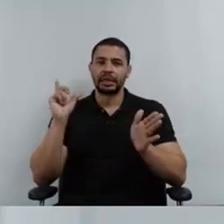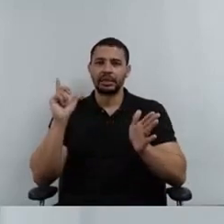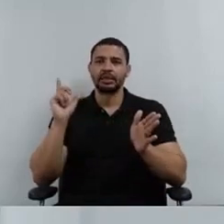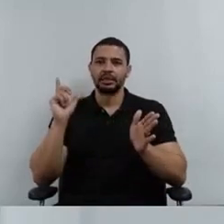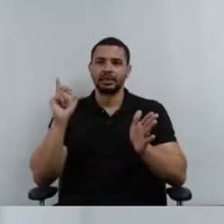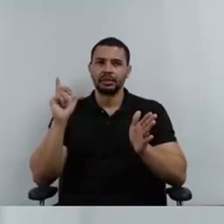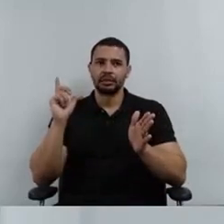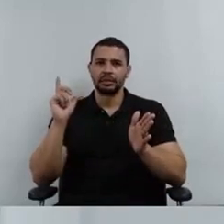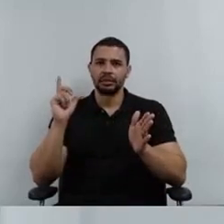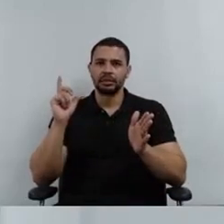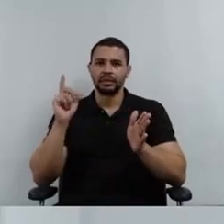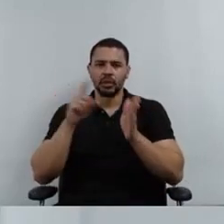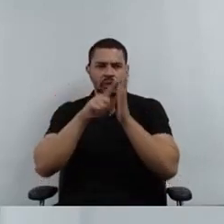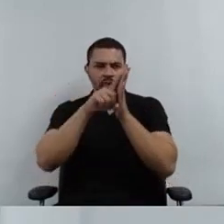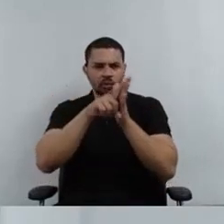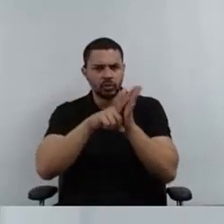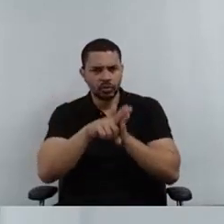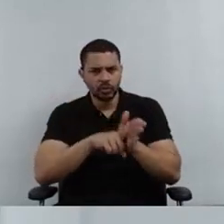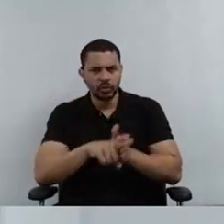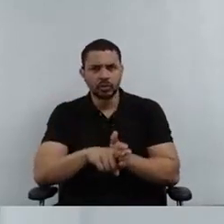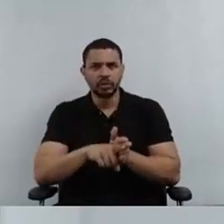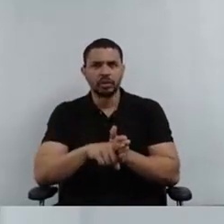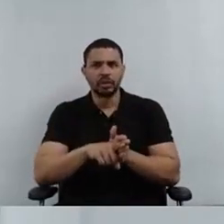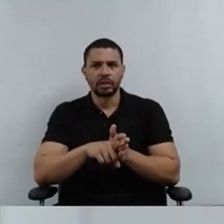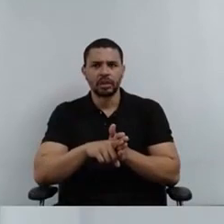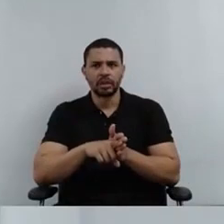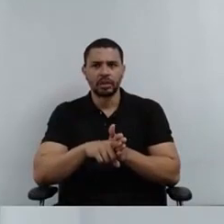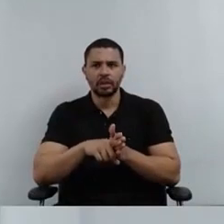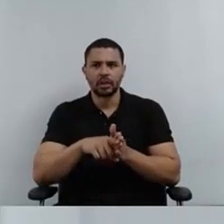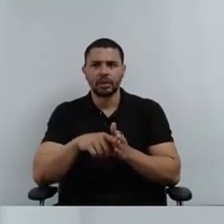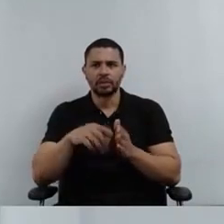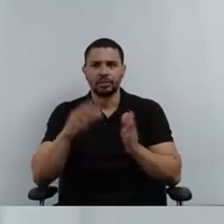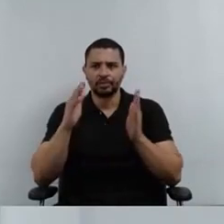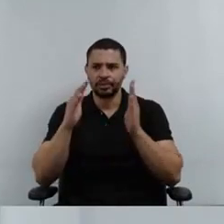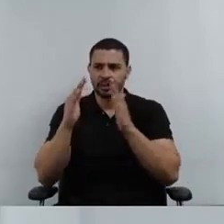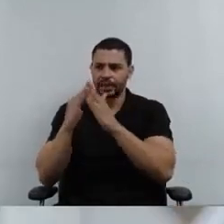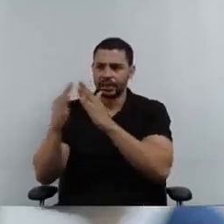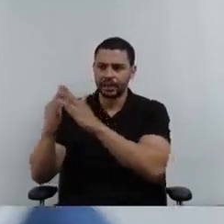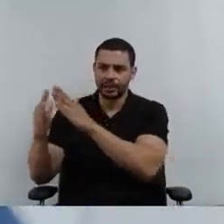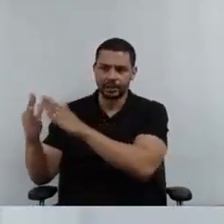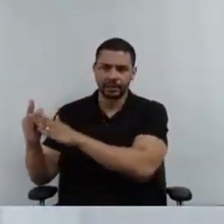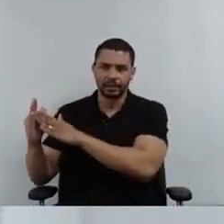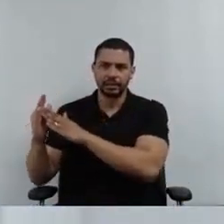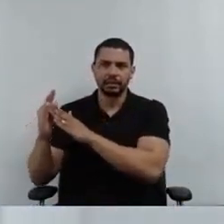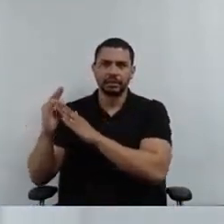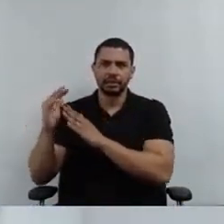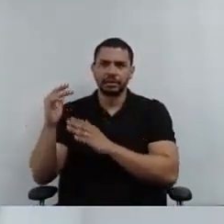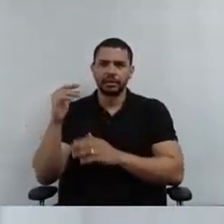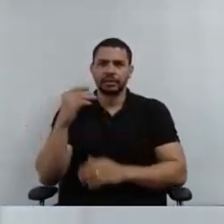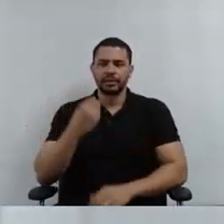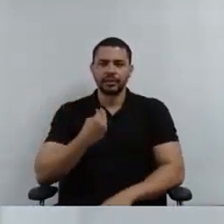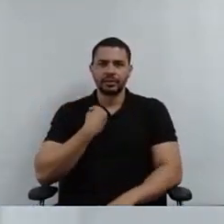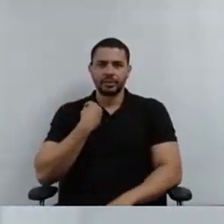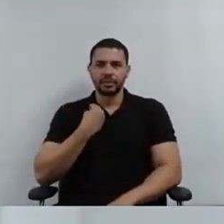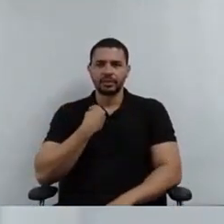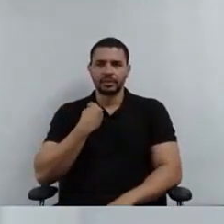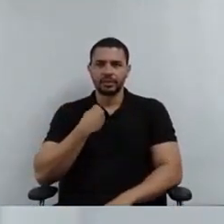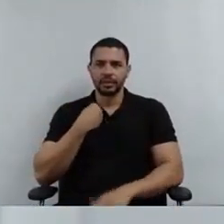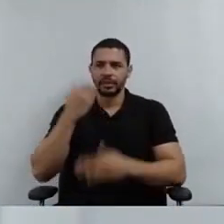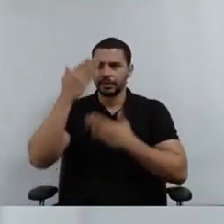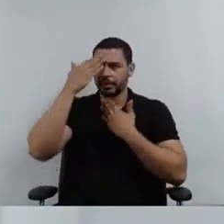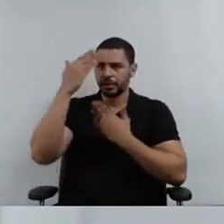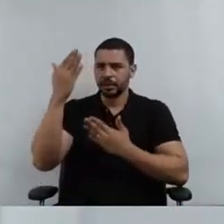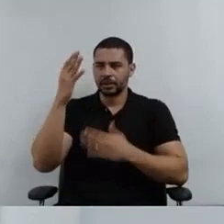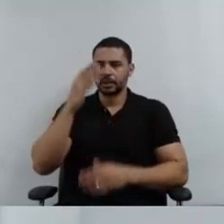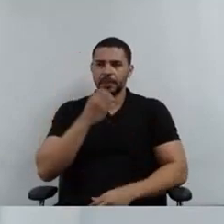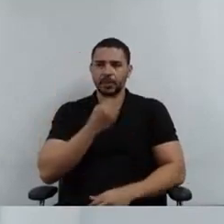façam essa pesquisa com os moradores, os comerciantes, né? O pessoal daqui da região, tá bom? Obrigada, bom dia.